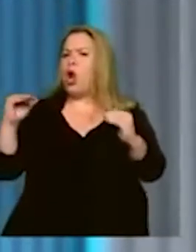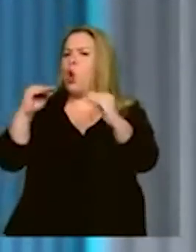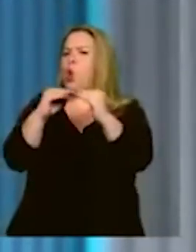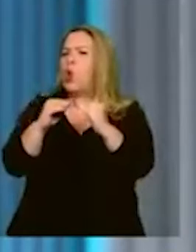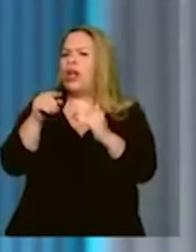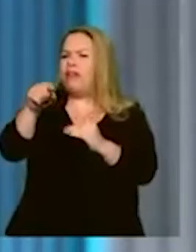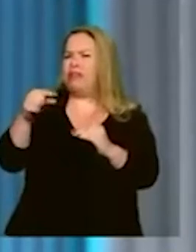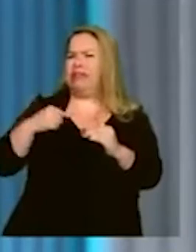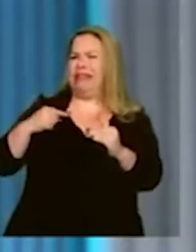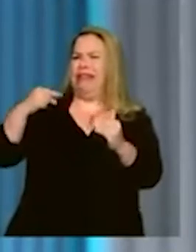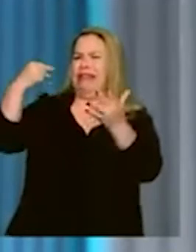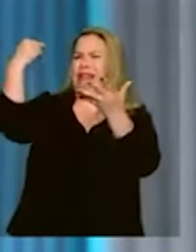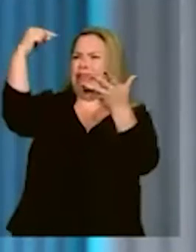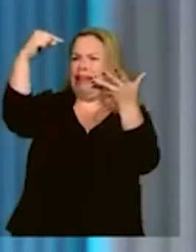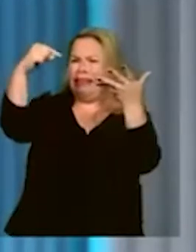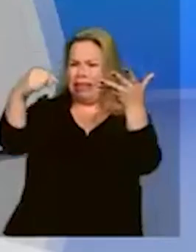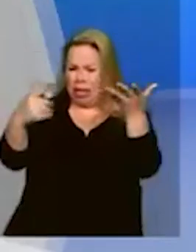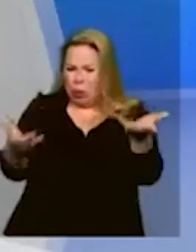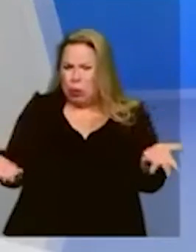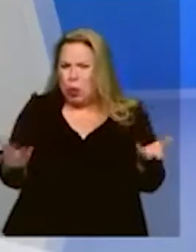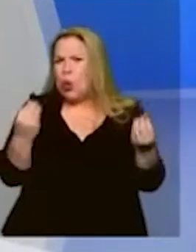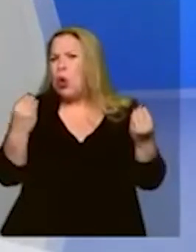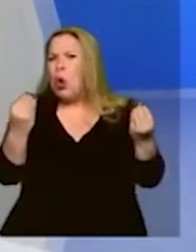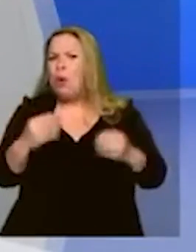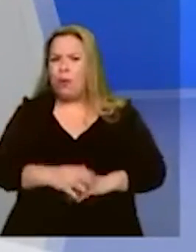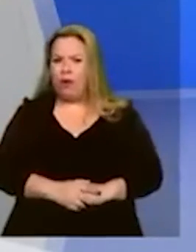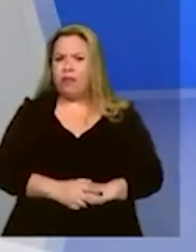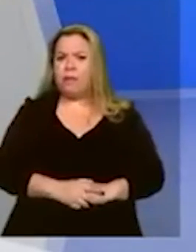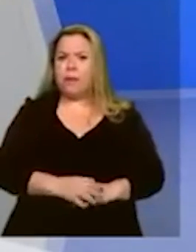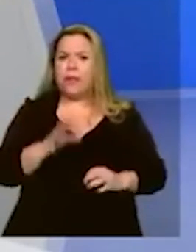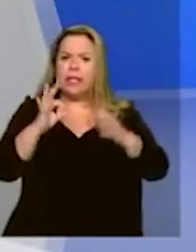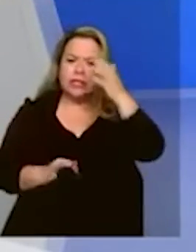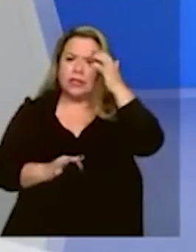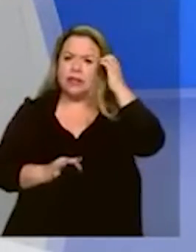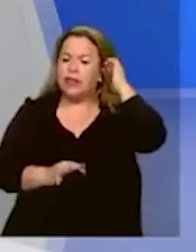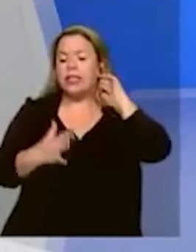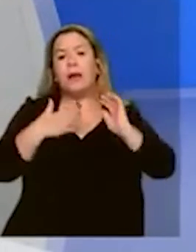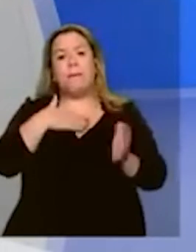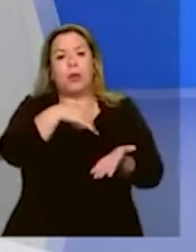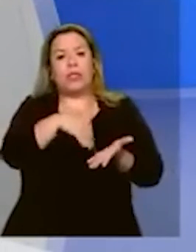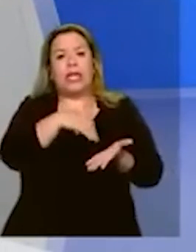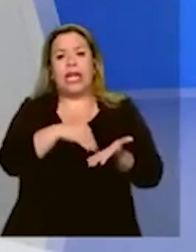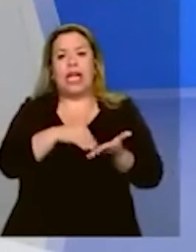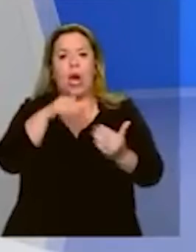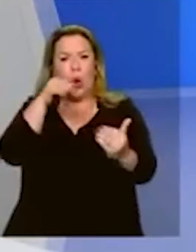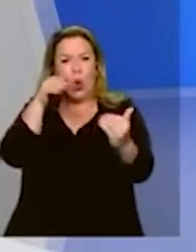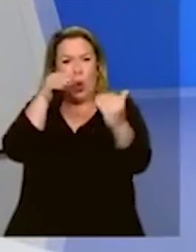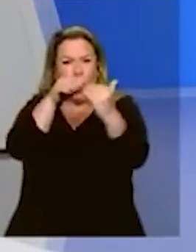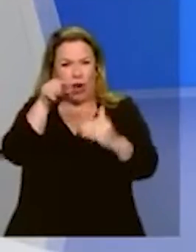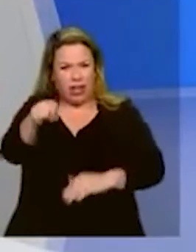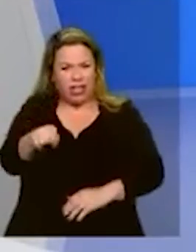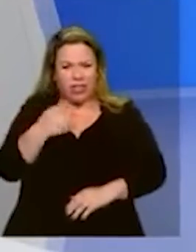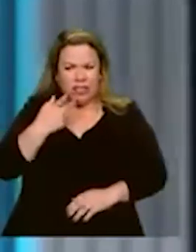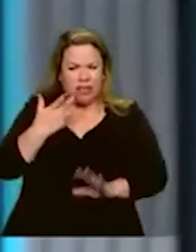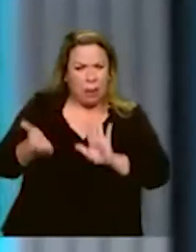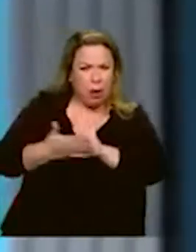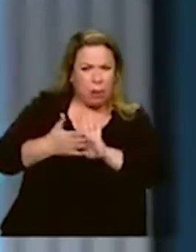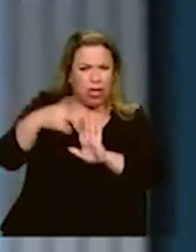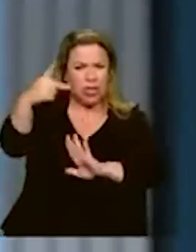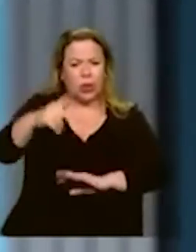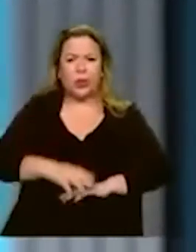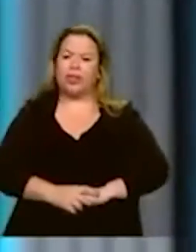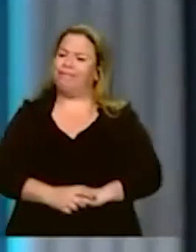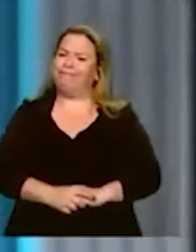com uma agenda dessa? Eu posso te garantir que nenhum dos meus secretários vai concordar com esses absurdos que você está propondo aqui.